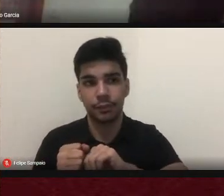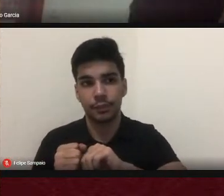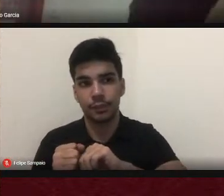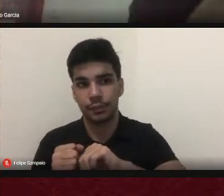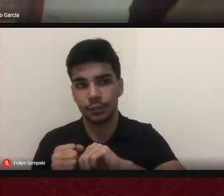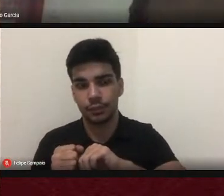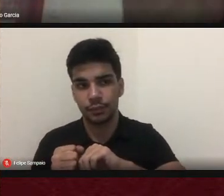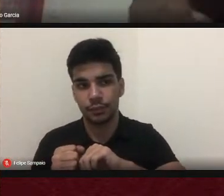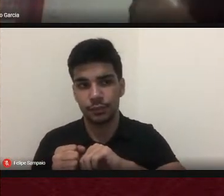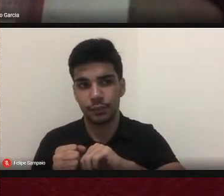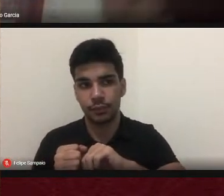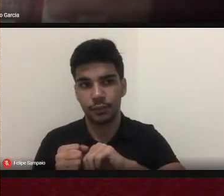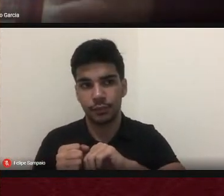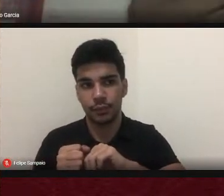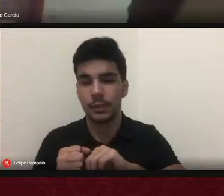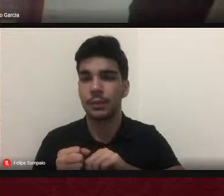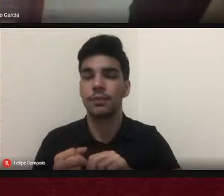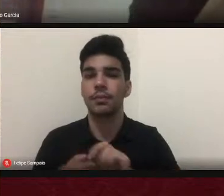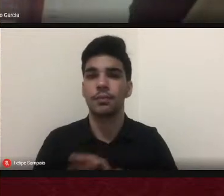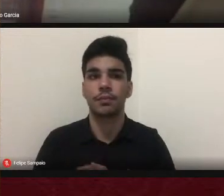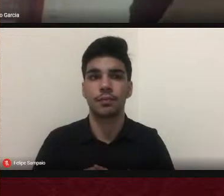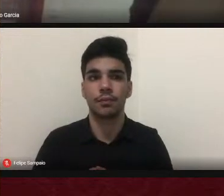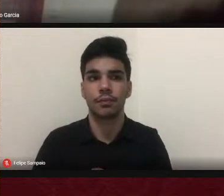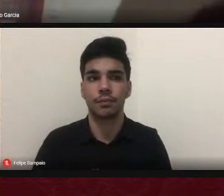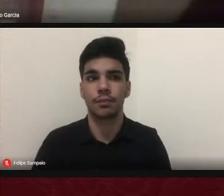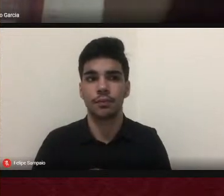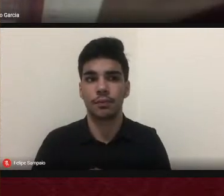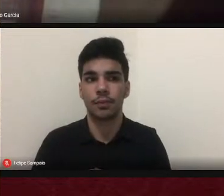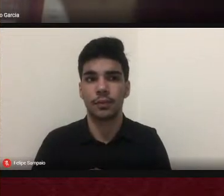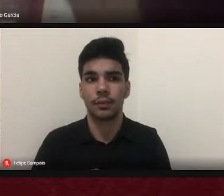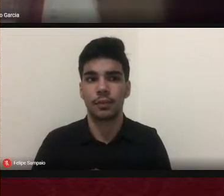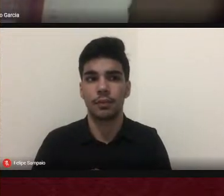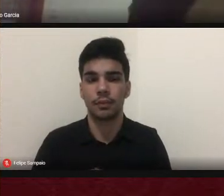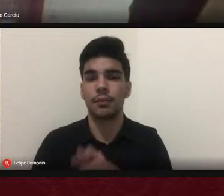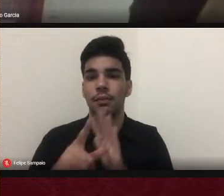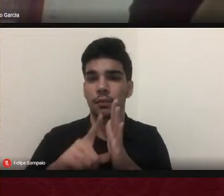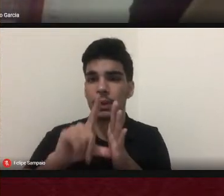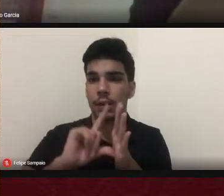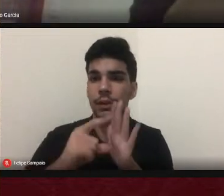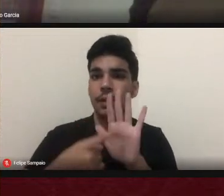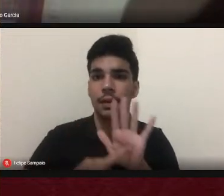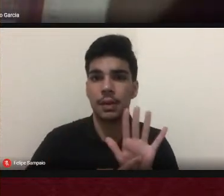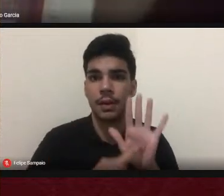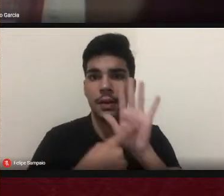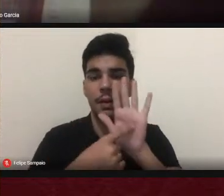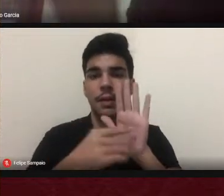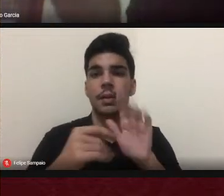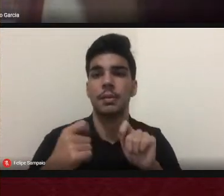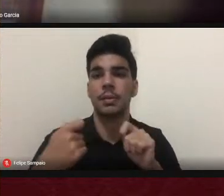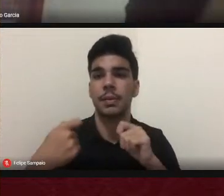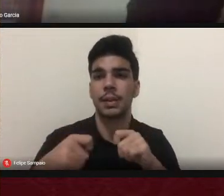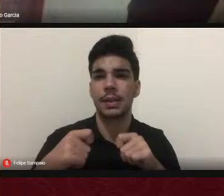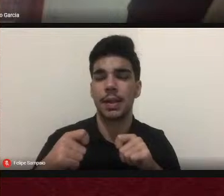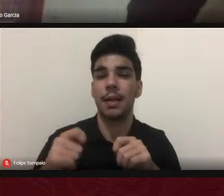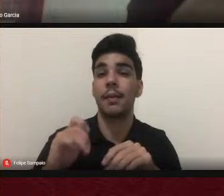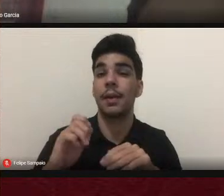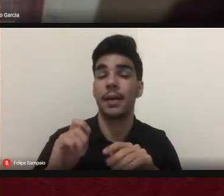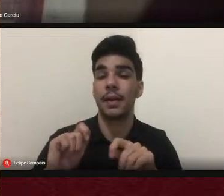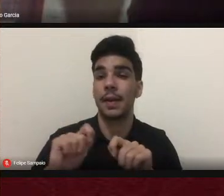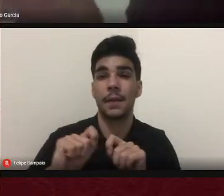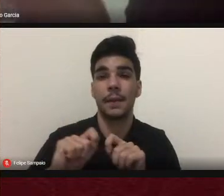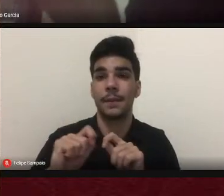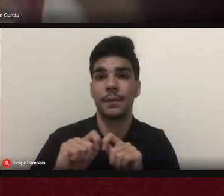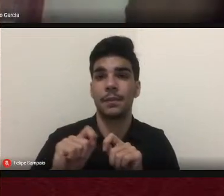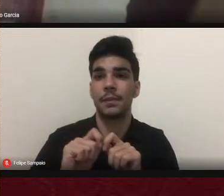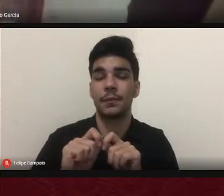basicamente e aí como um dos colegas disse anteriormente a missão de uma apresentação de um livro é despertar no público